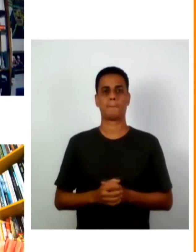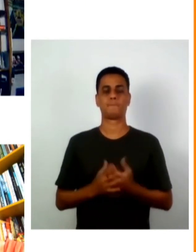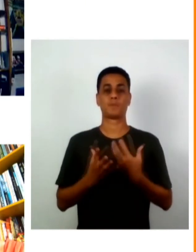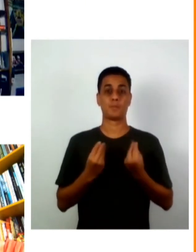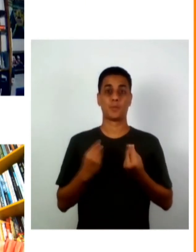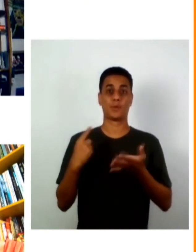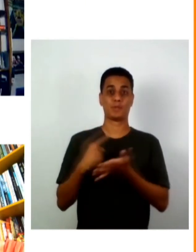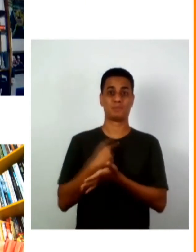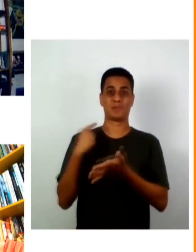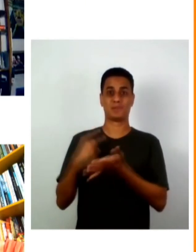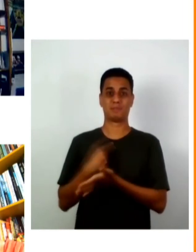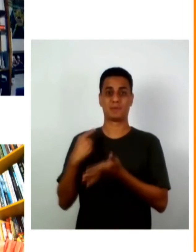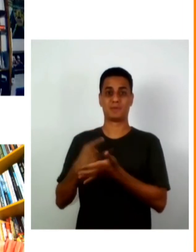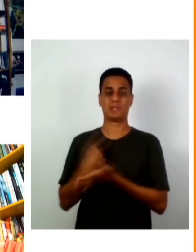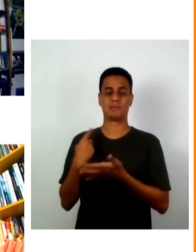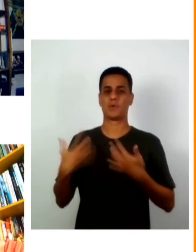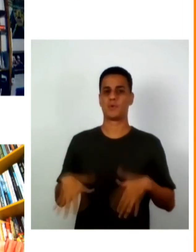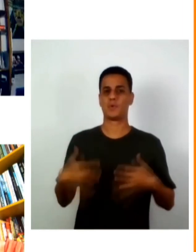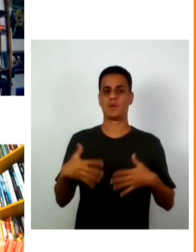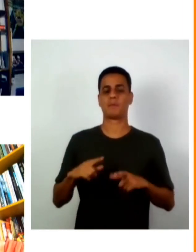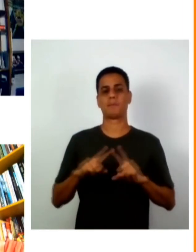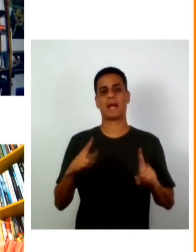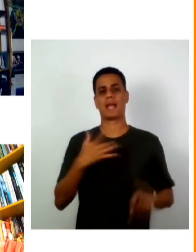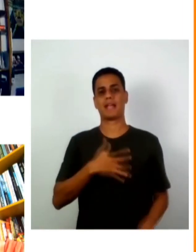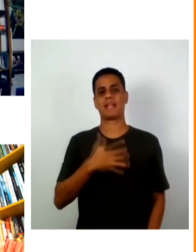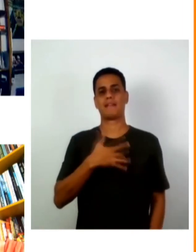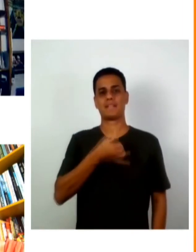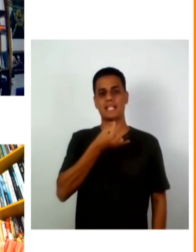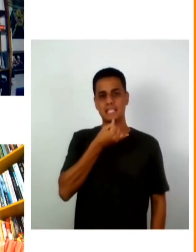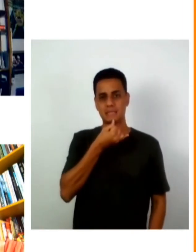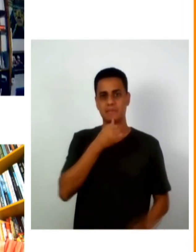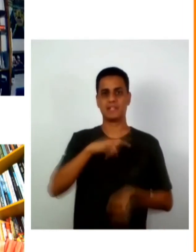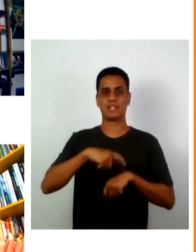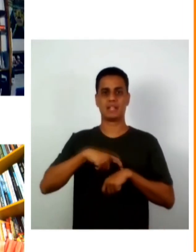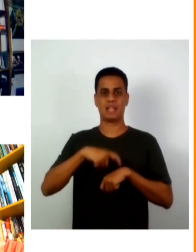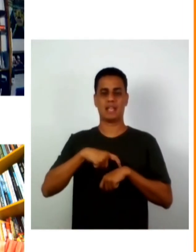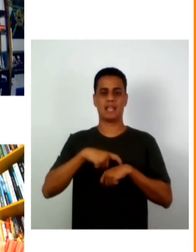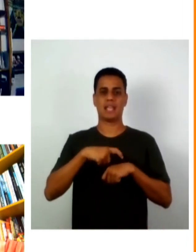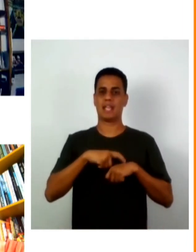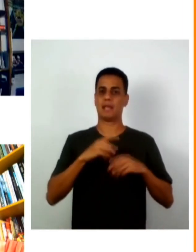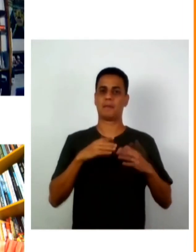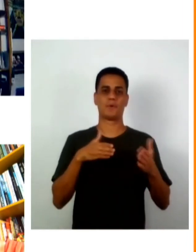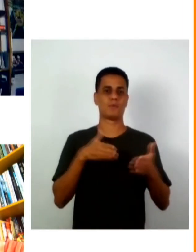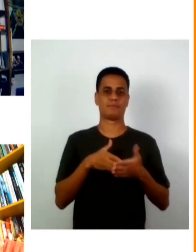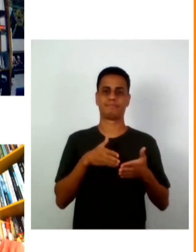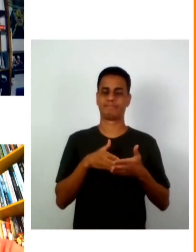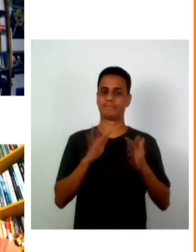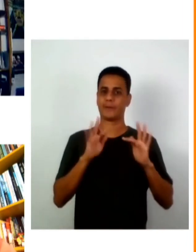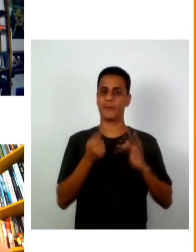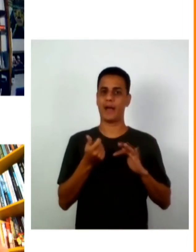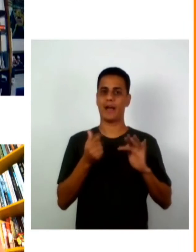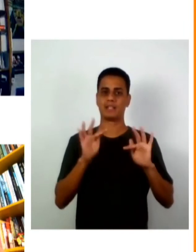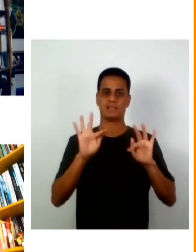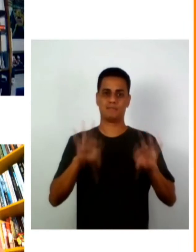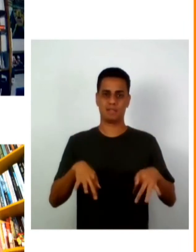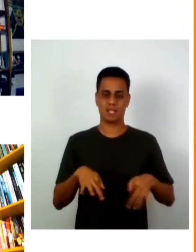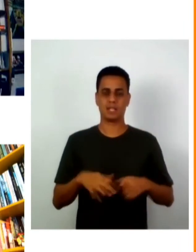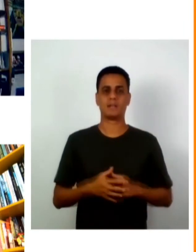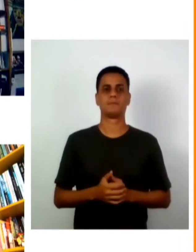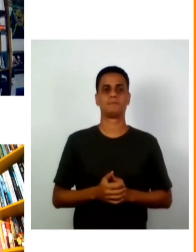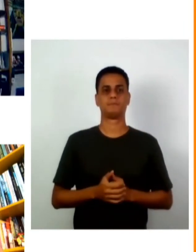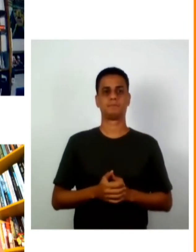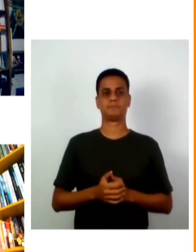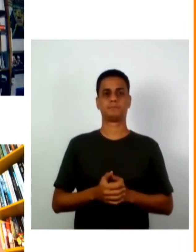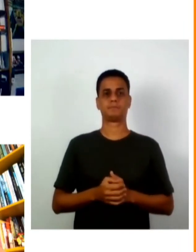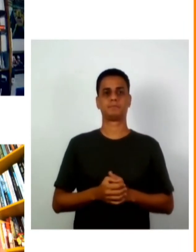mas infelizmente o nosso nosso horário já está por perto de dar então vou encaminhar